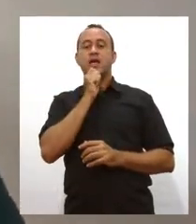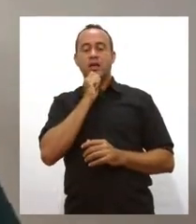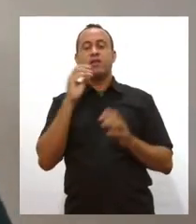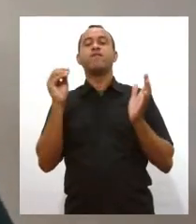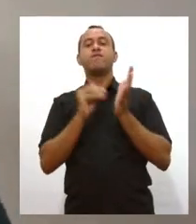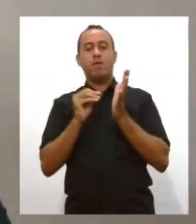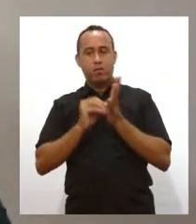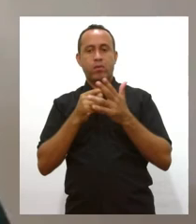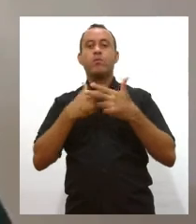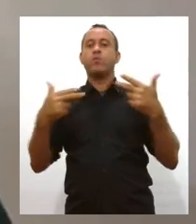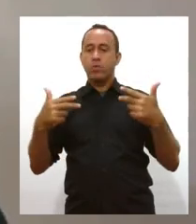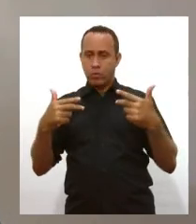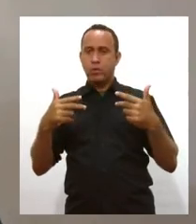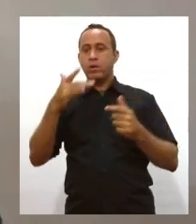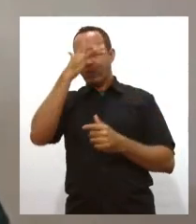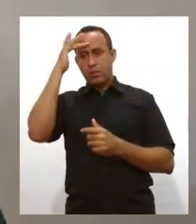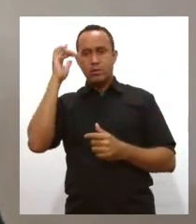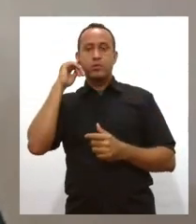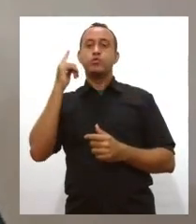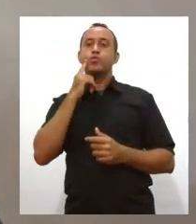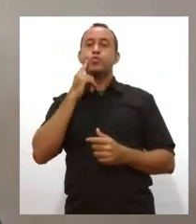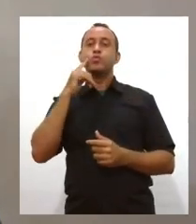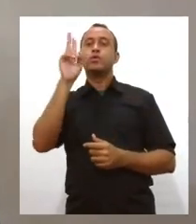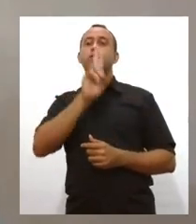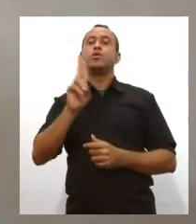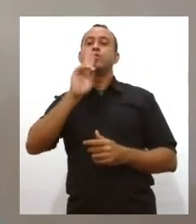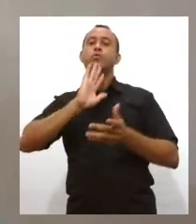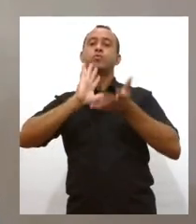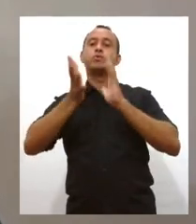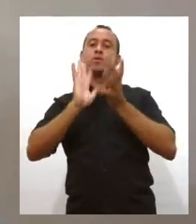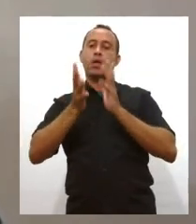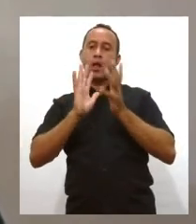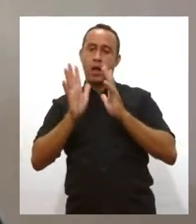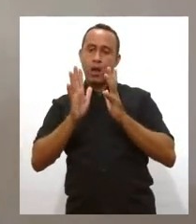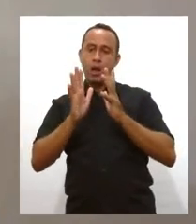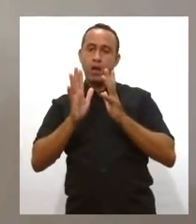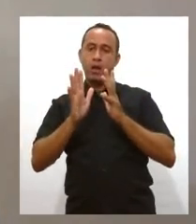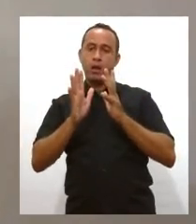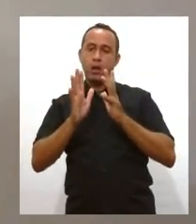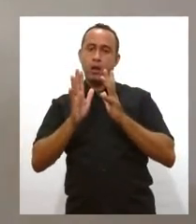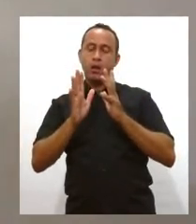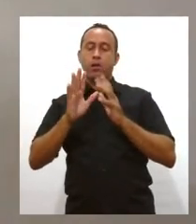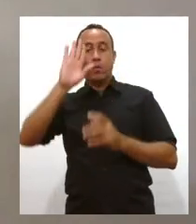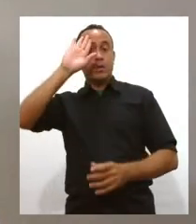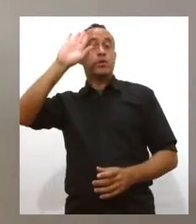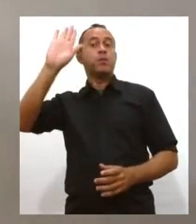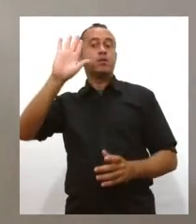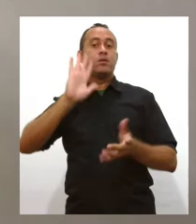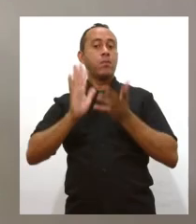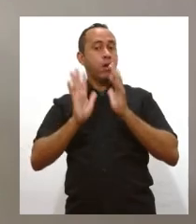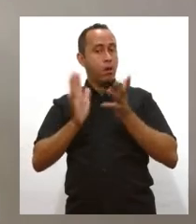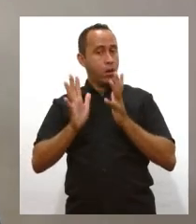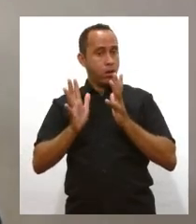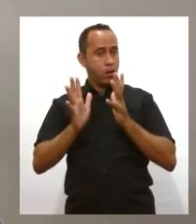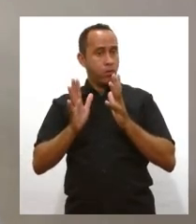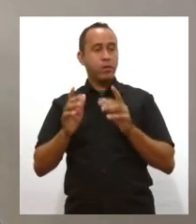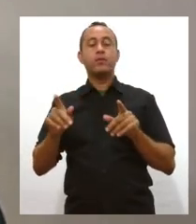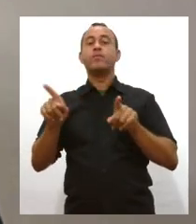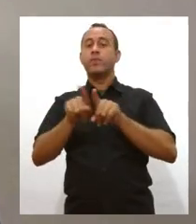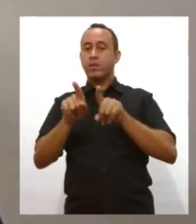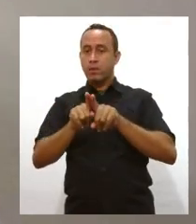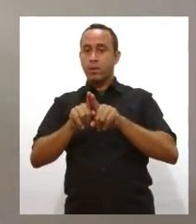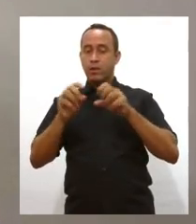ser feito para as pessoas surdas que usam a língua brasileira de sinais como sua principal língua. Inclusive, a TV